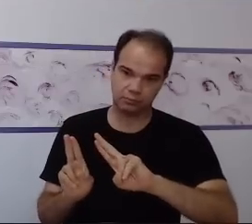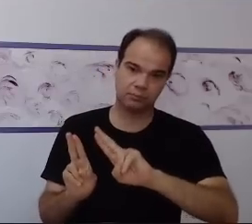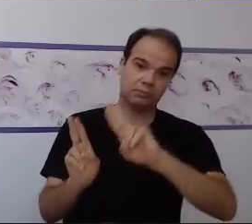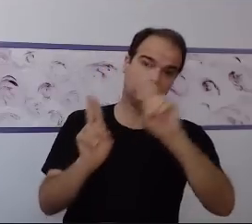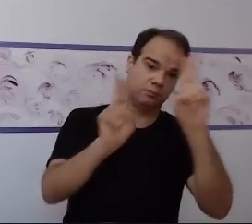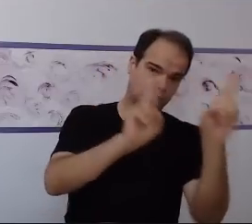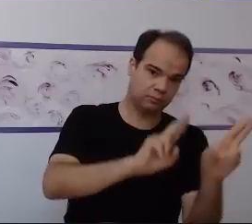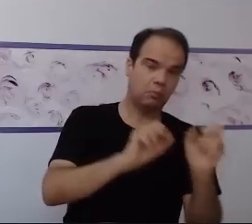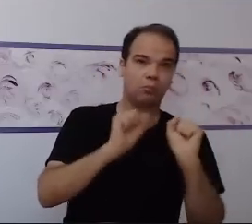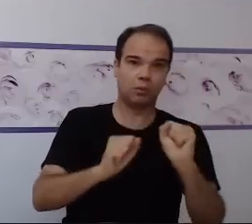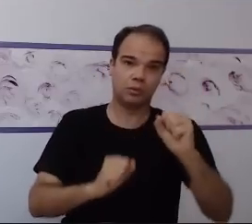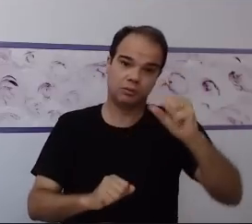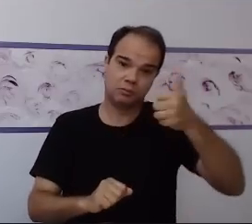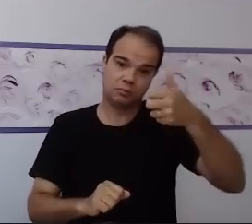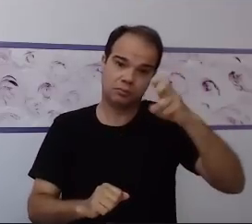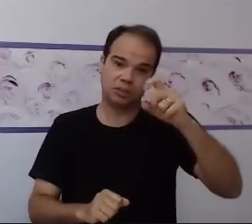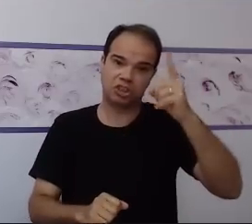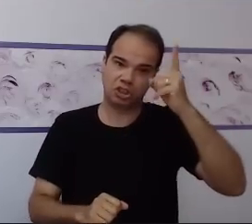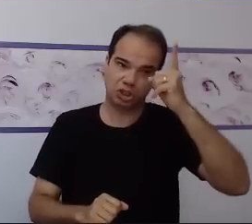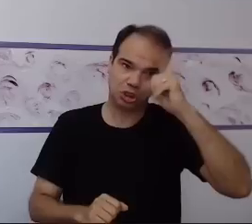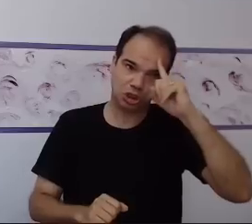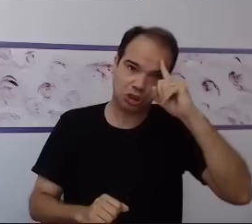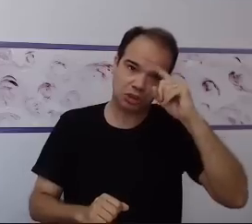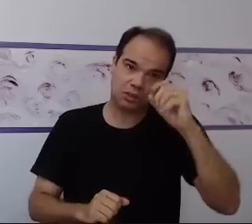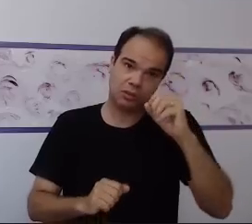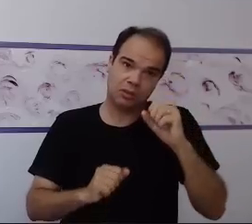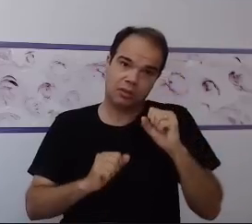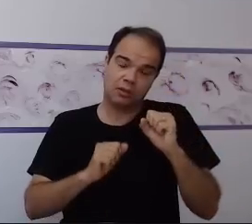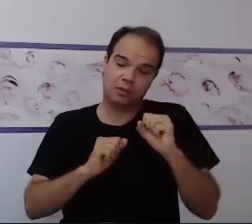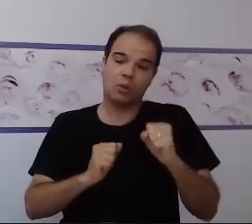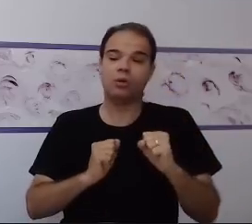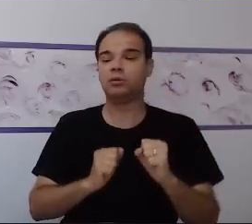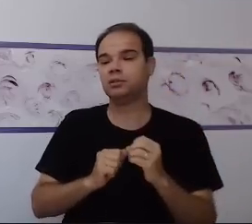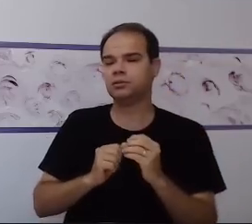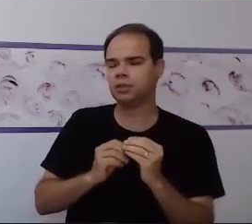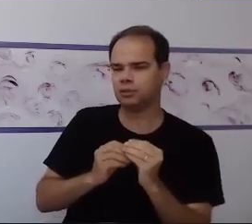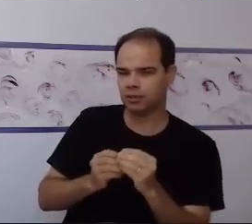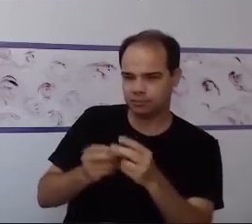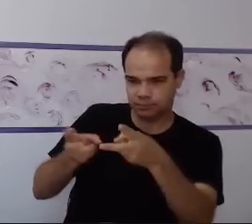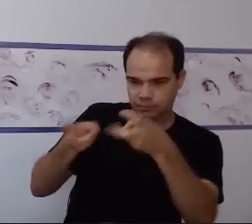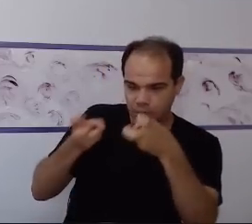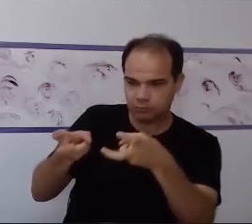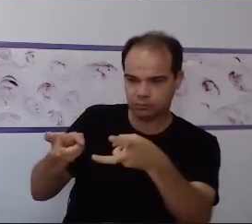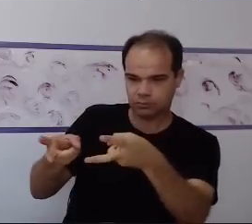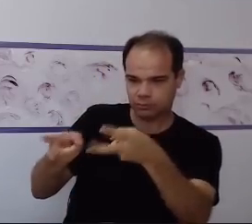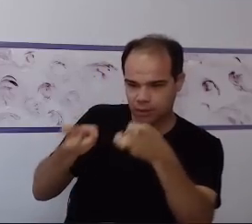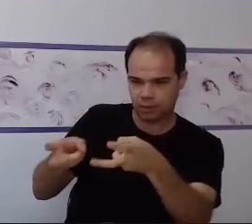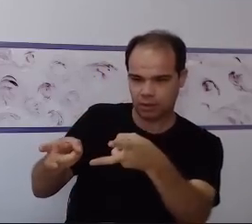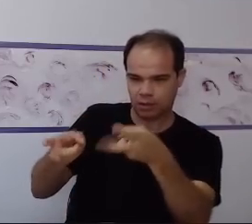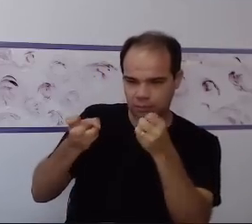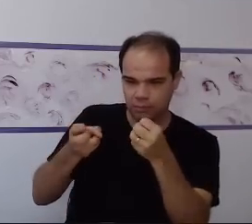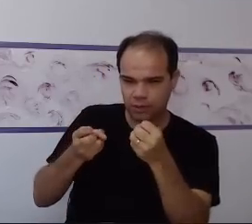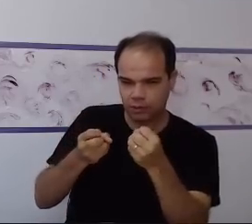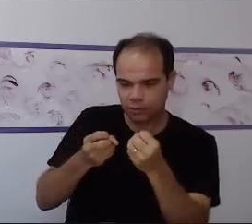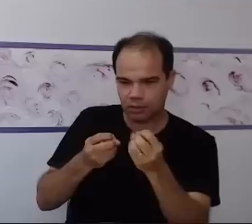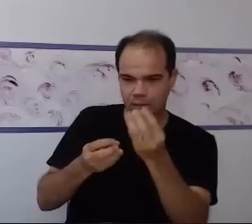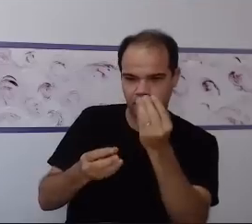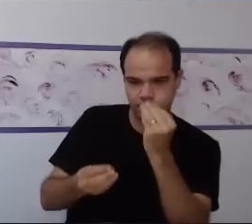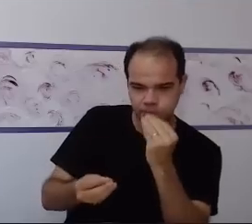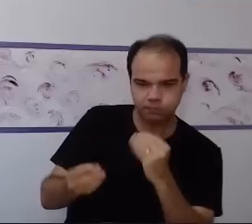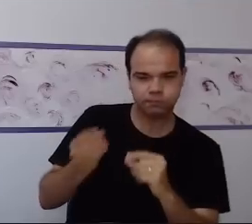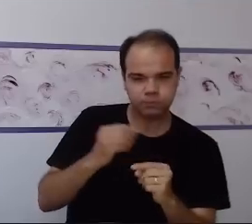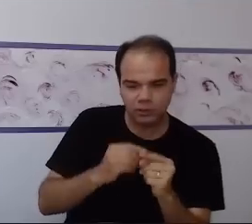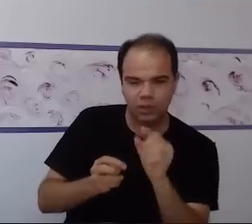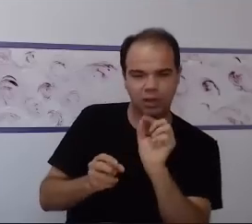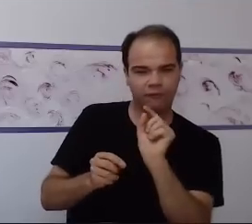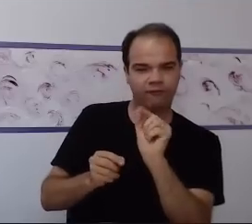decorrer de 15 dias, depende da quantidade de dados e informações escolhidas. Hoje a gente